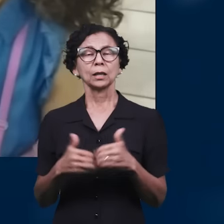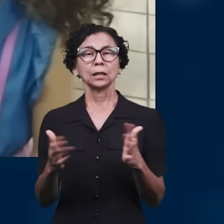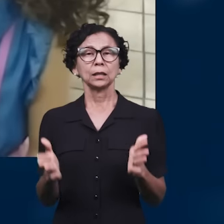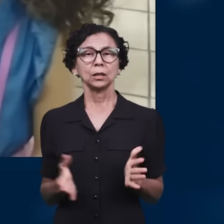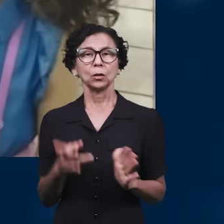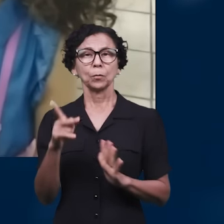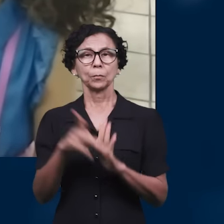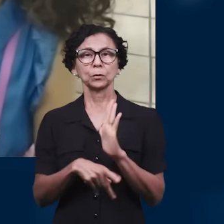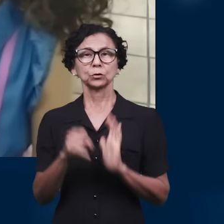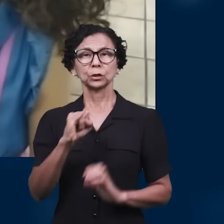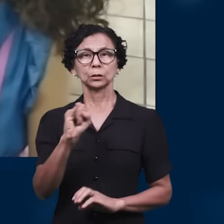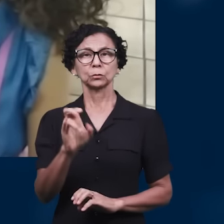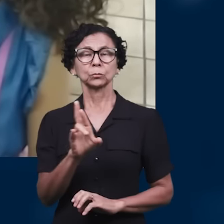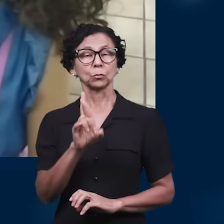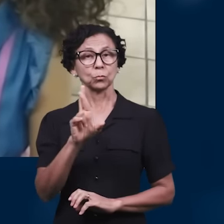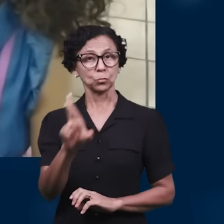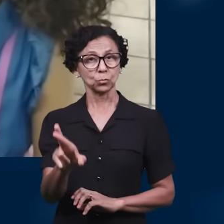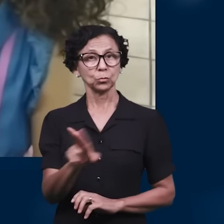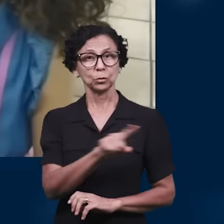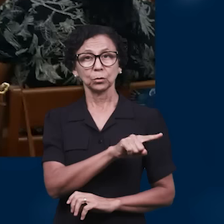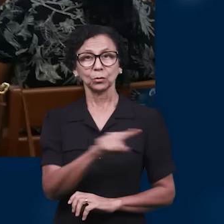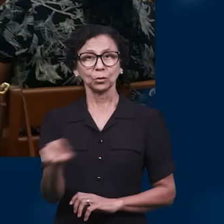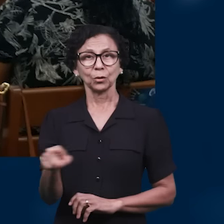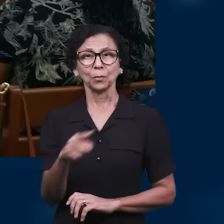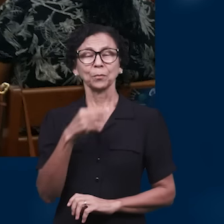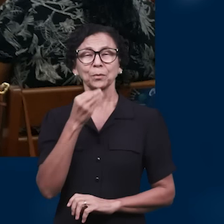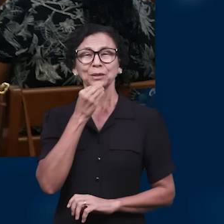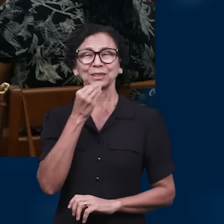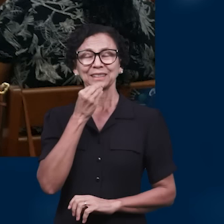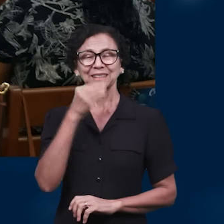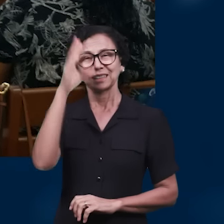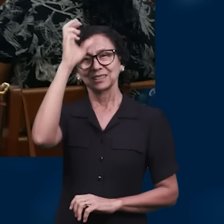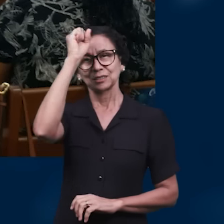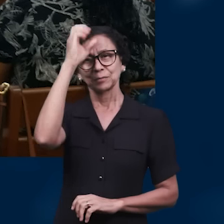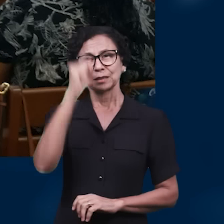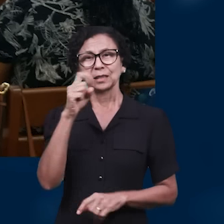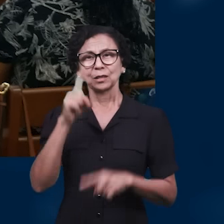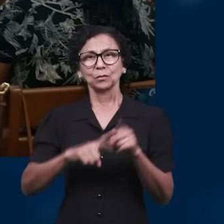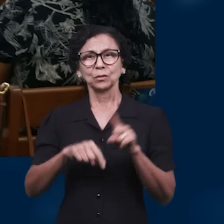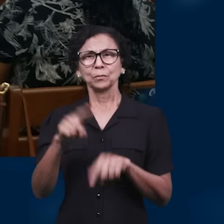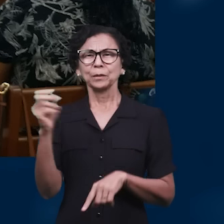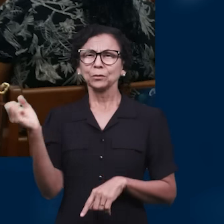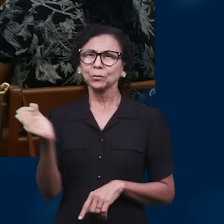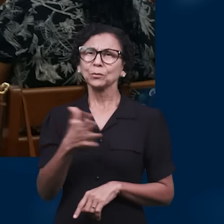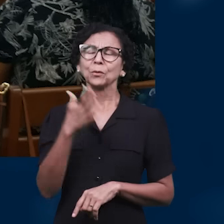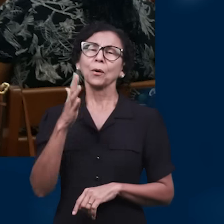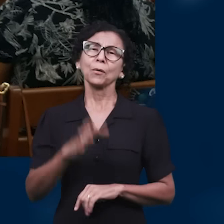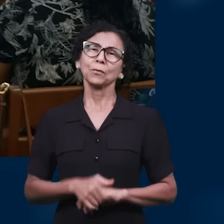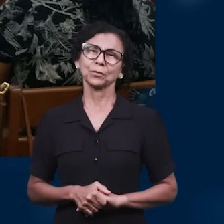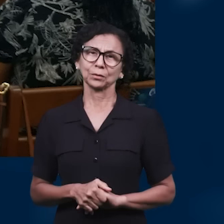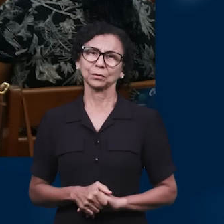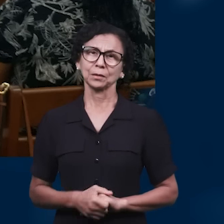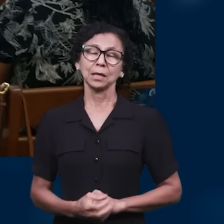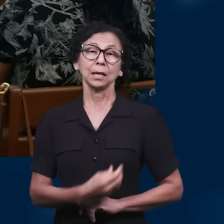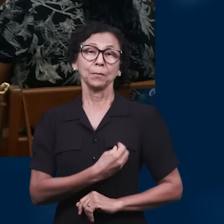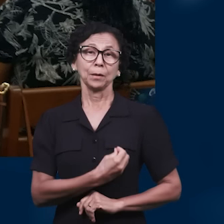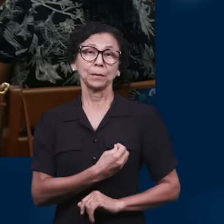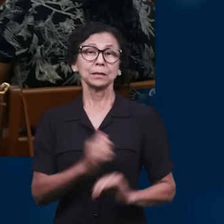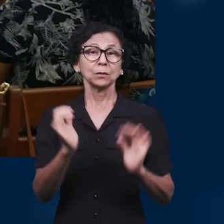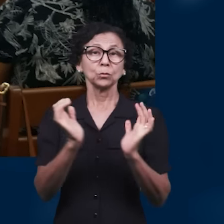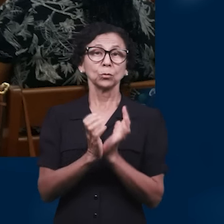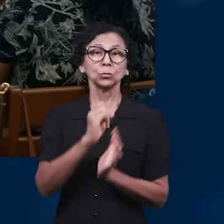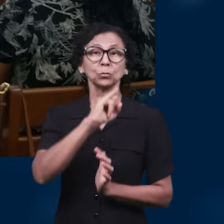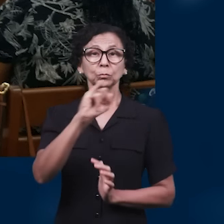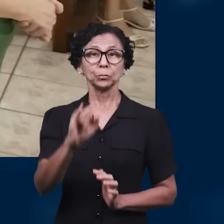as crianças também terão a oportunidade de aprenderem um novo instrumento para participarem da Orquestra Júnior, que